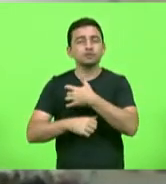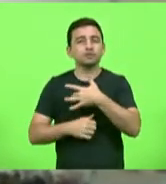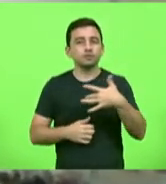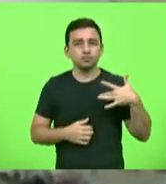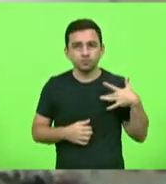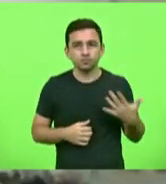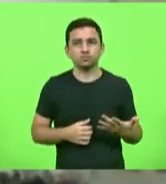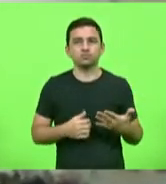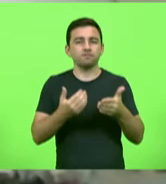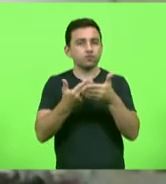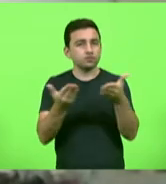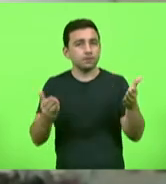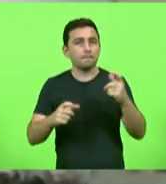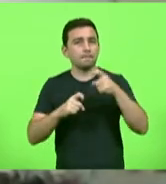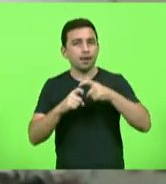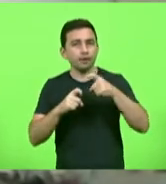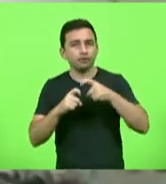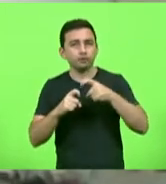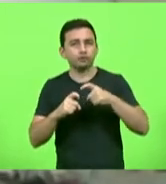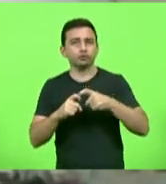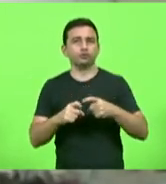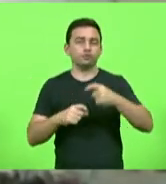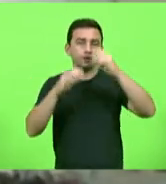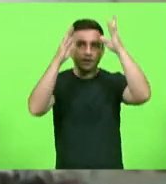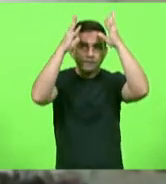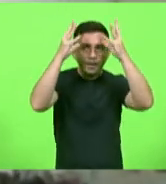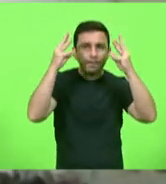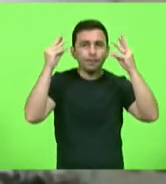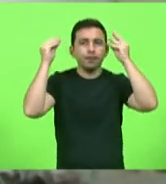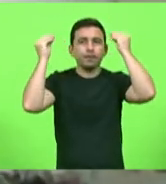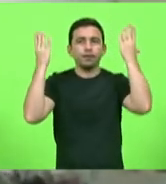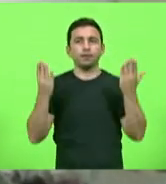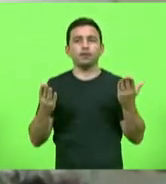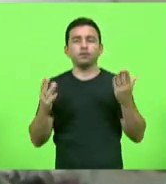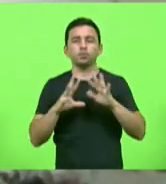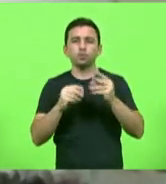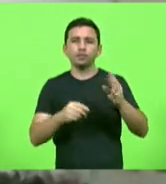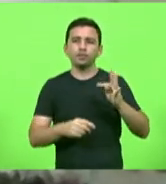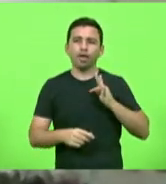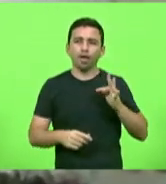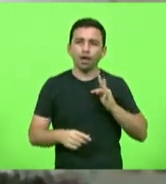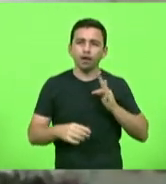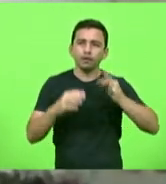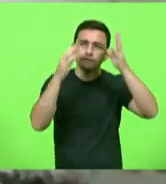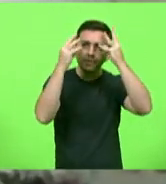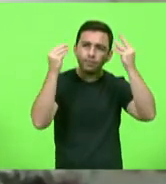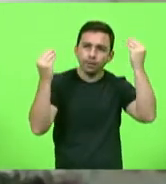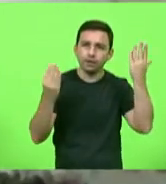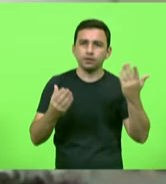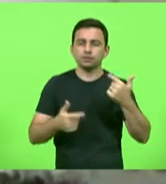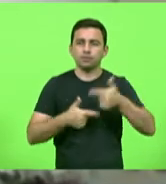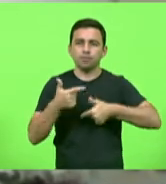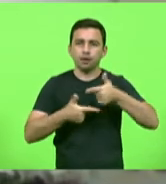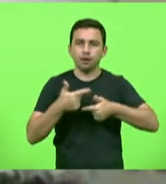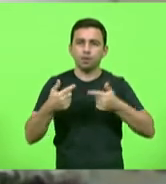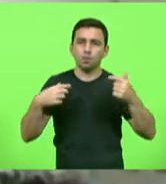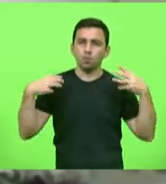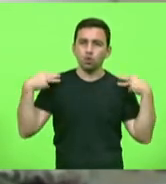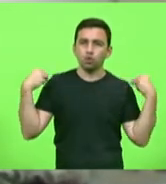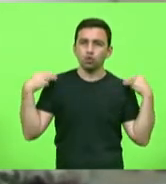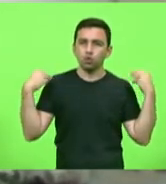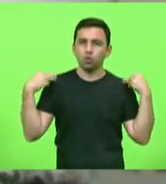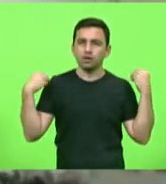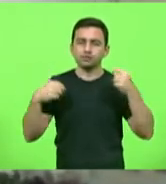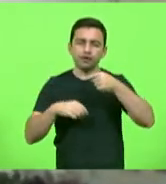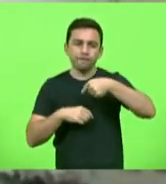aos médicos aos enfermeiros aos técnicos de enfermagem aos motoristas que ficam